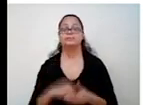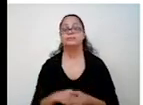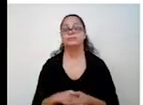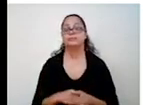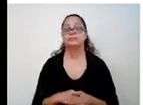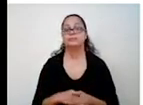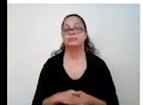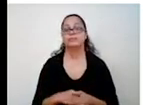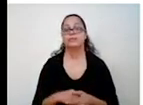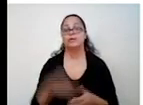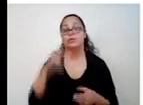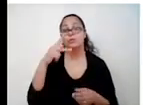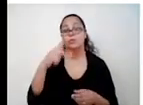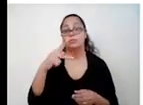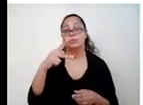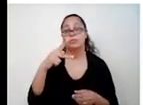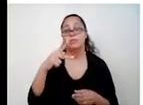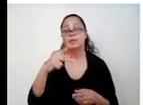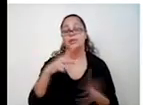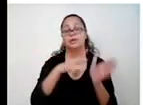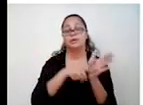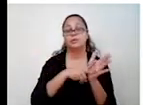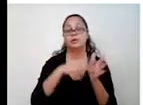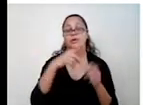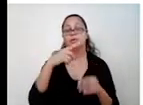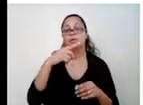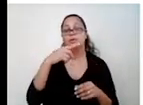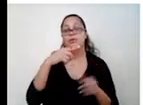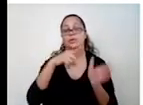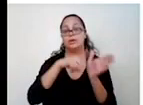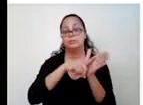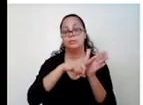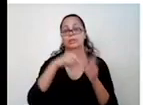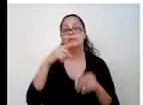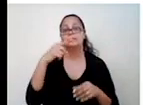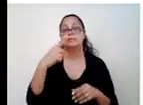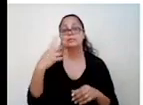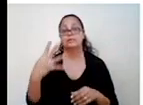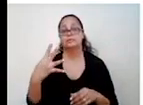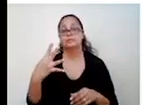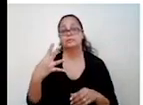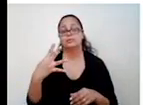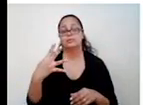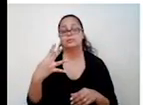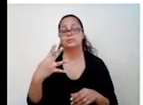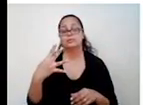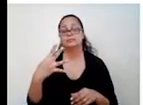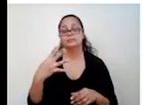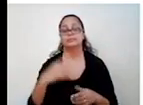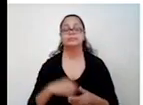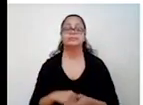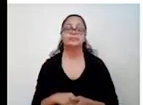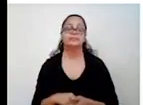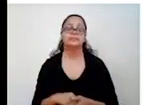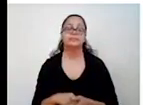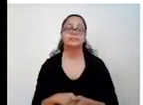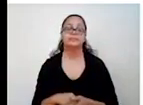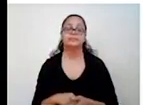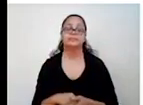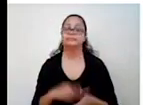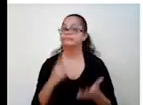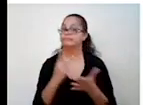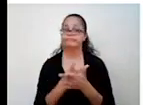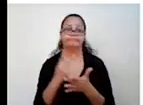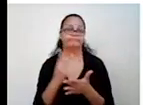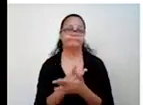O produto deu menos 14 e tinha que dar 14. Mas deu menos 14. Então, não é.